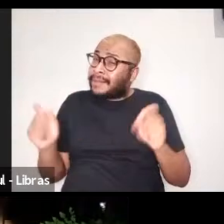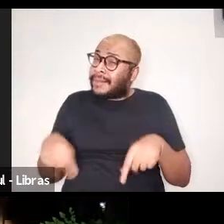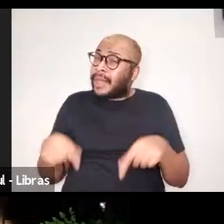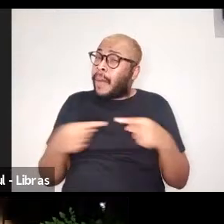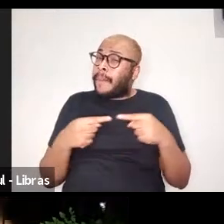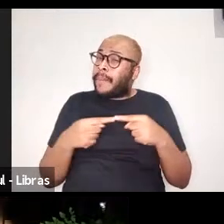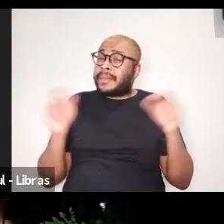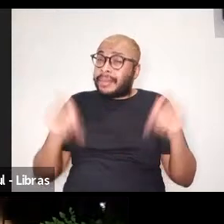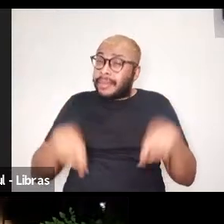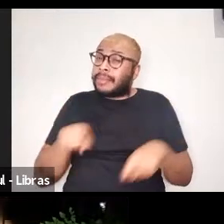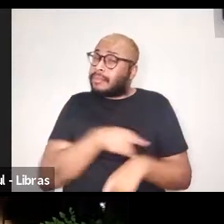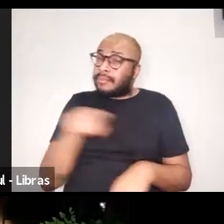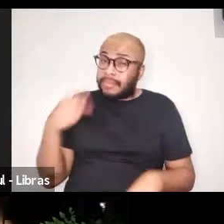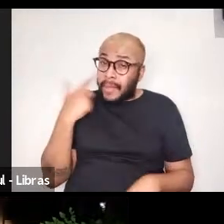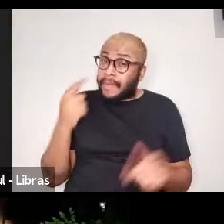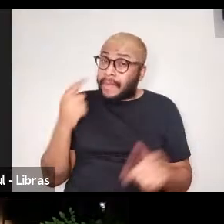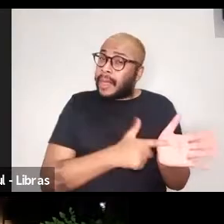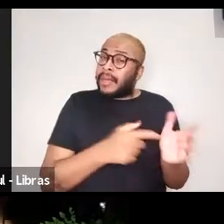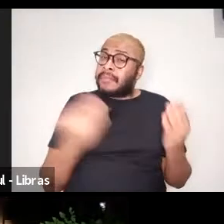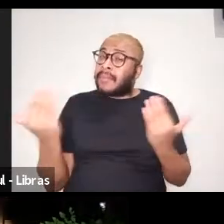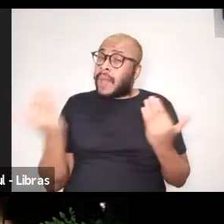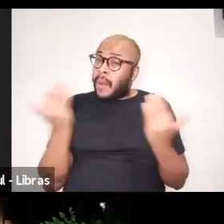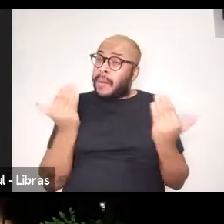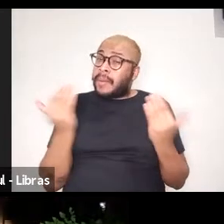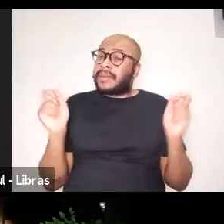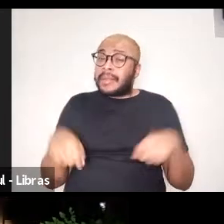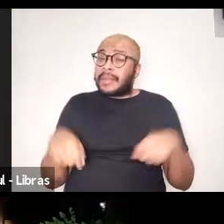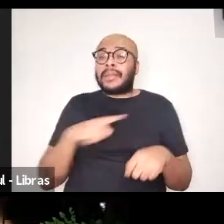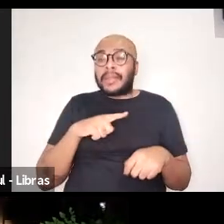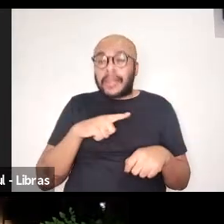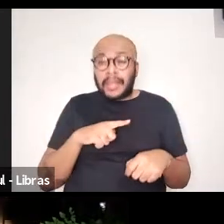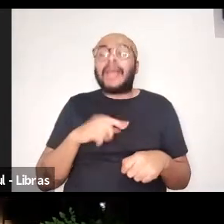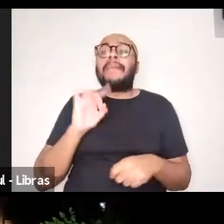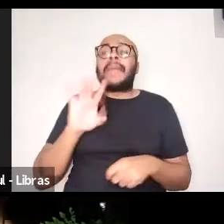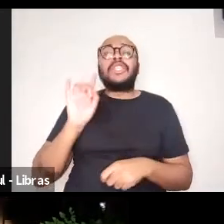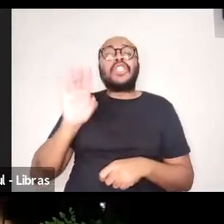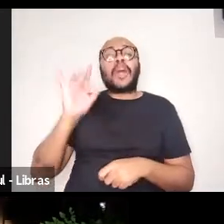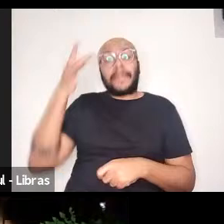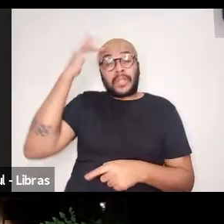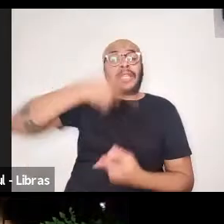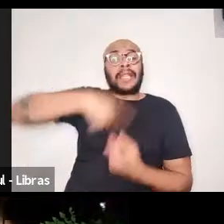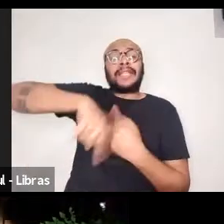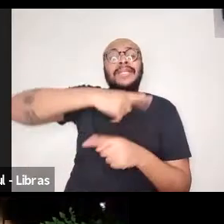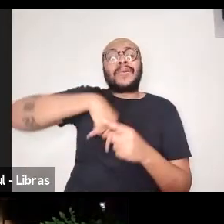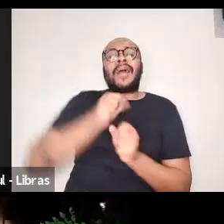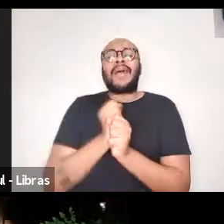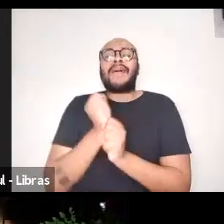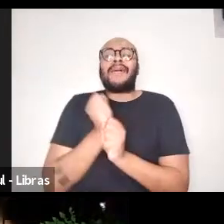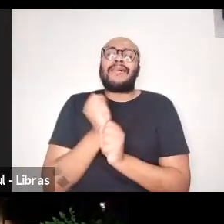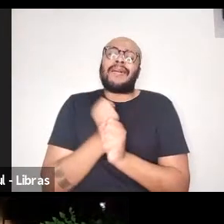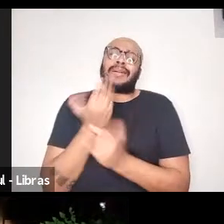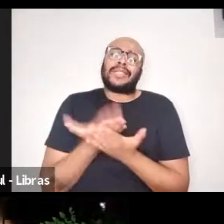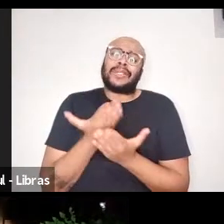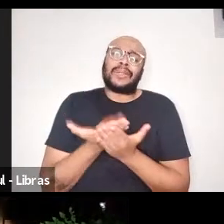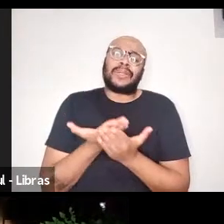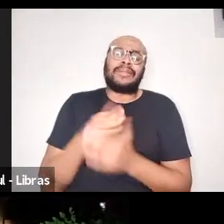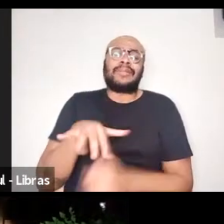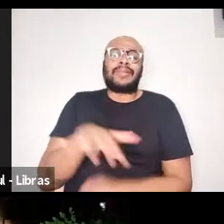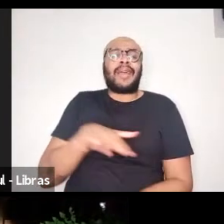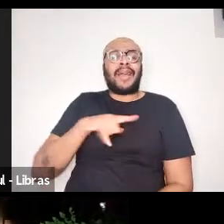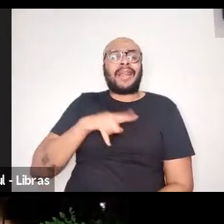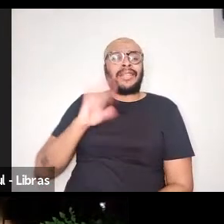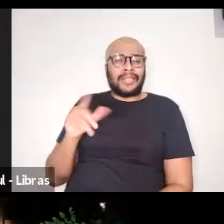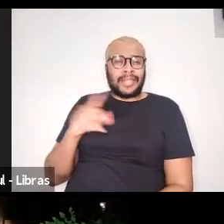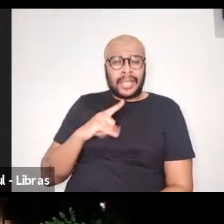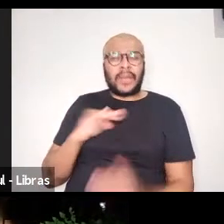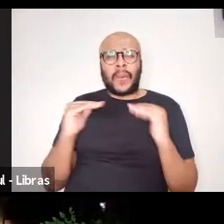possibilidade é só de alguém que tem uma circulação muito ampla pelo campo. Então, eu estou totalmente de acordo